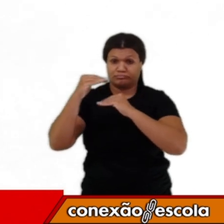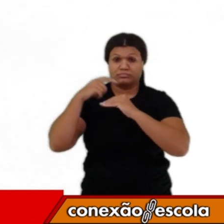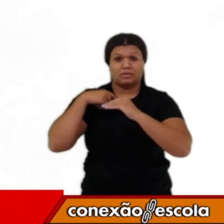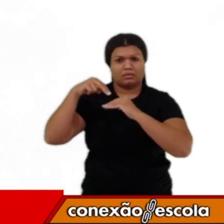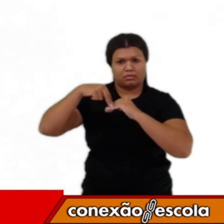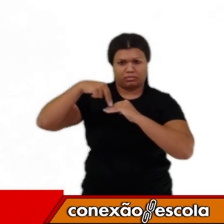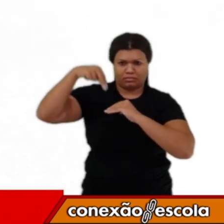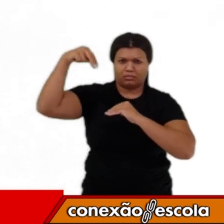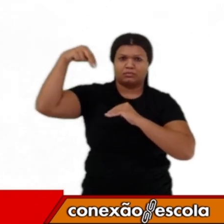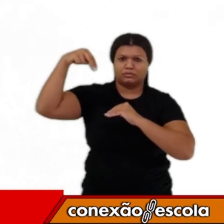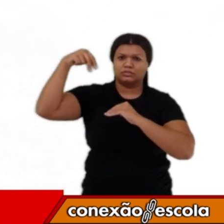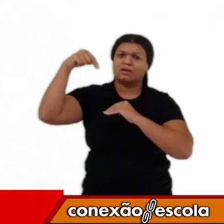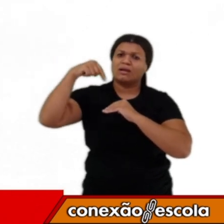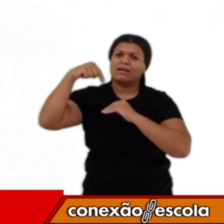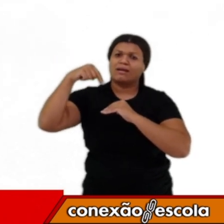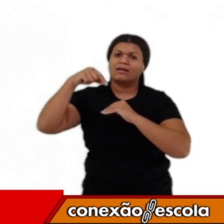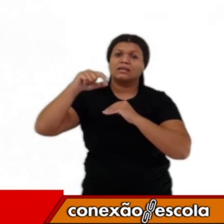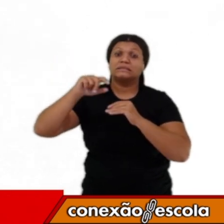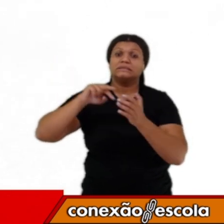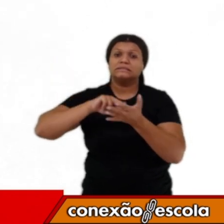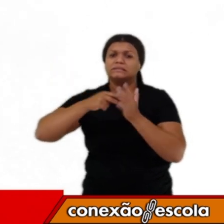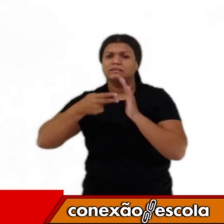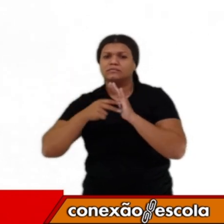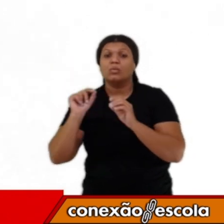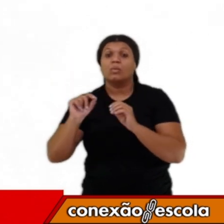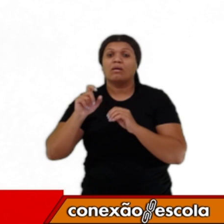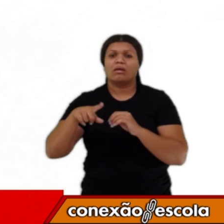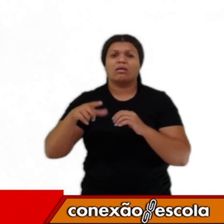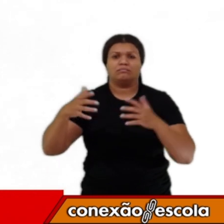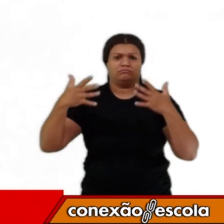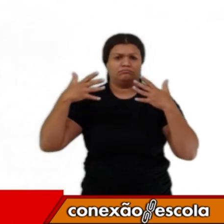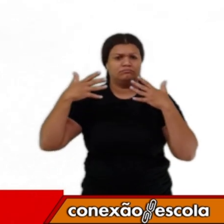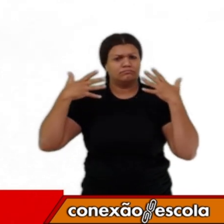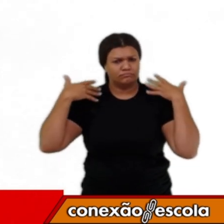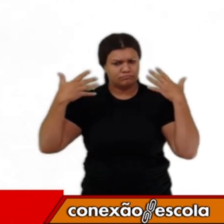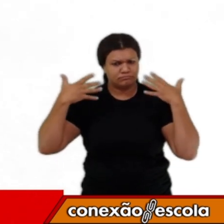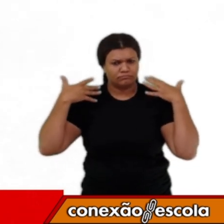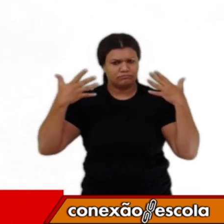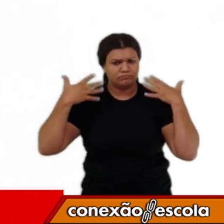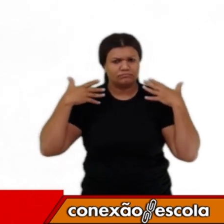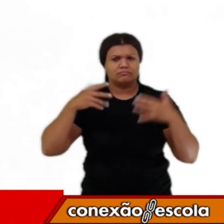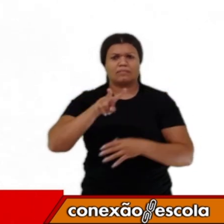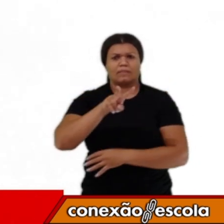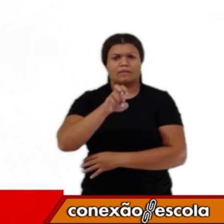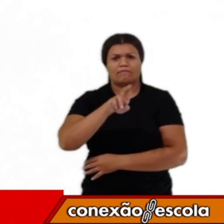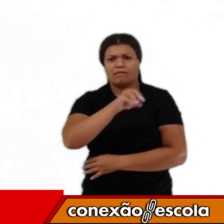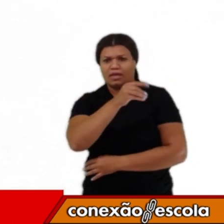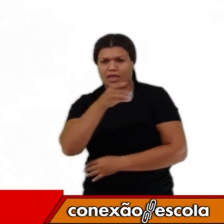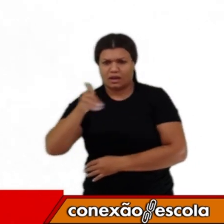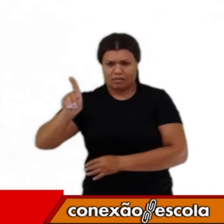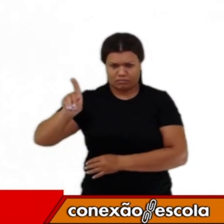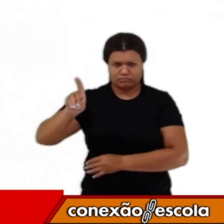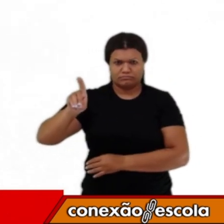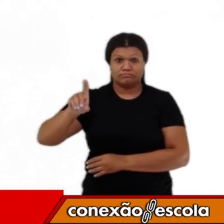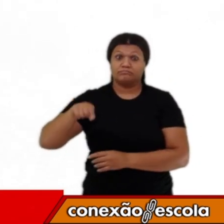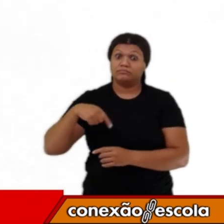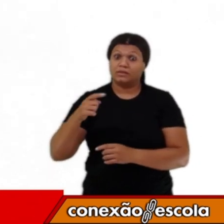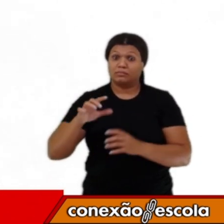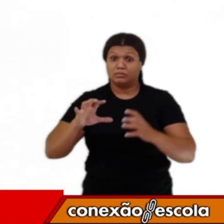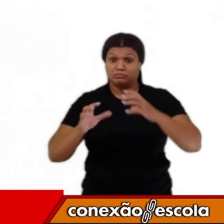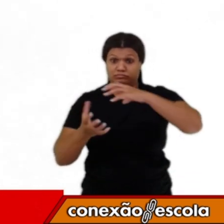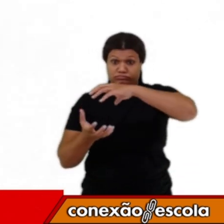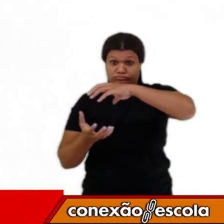é verão no hemisfério norte. Logo abaixo, do lado esquerdo, nós temos o momento do